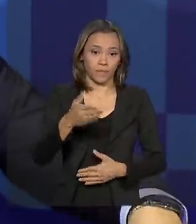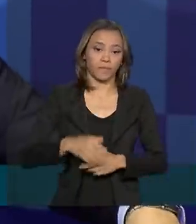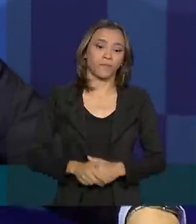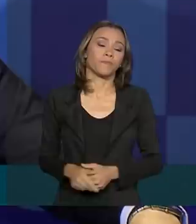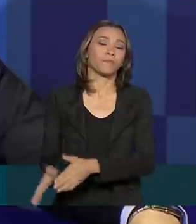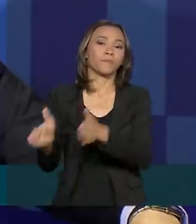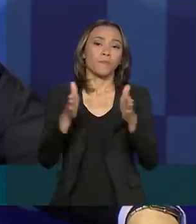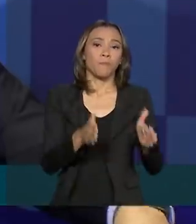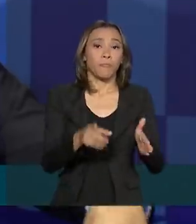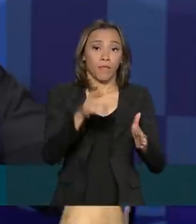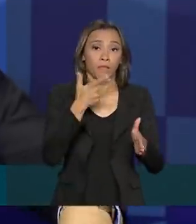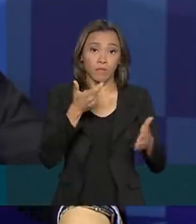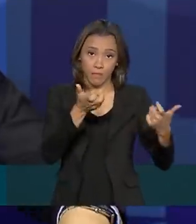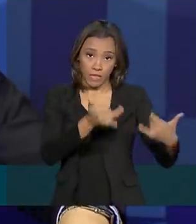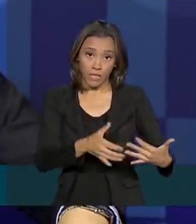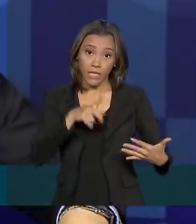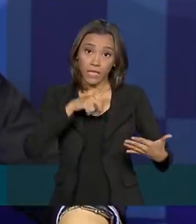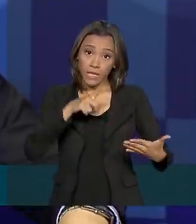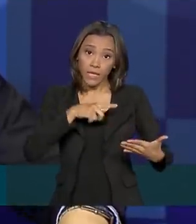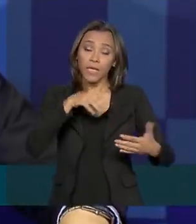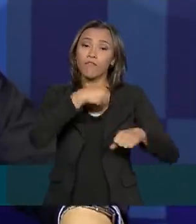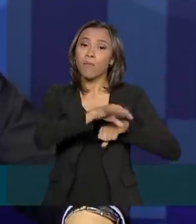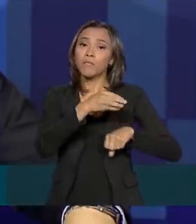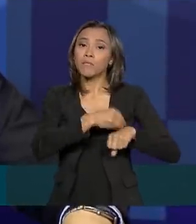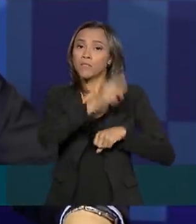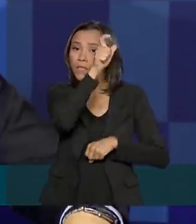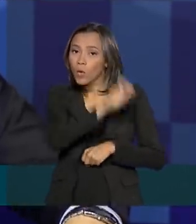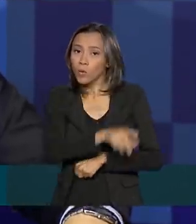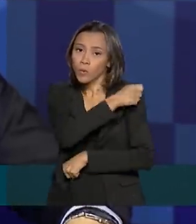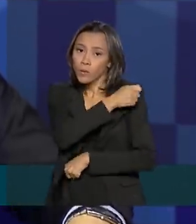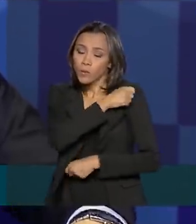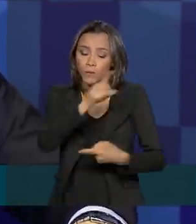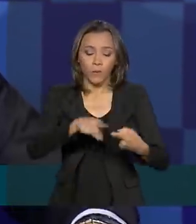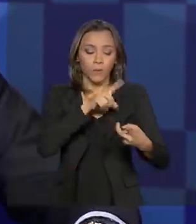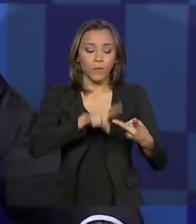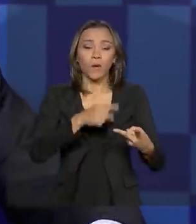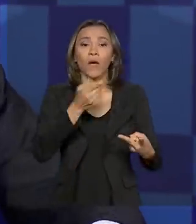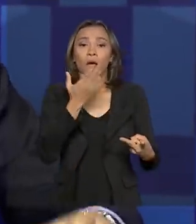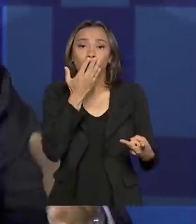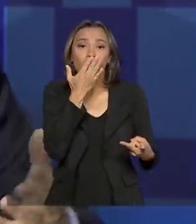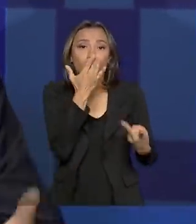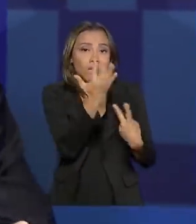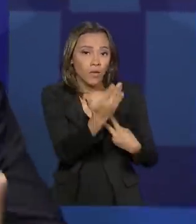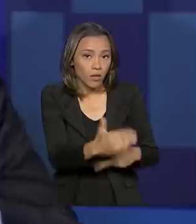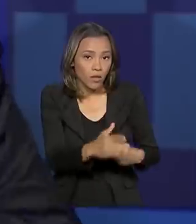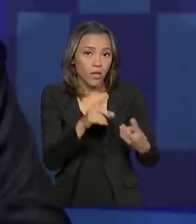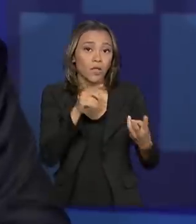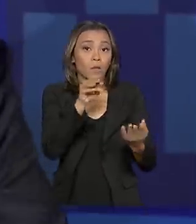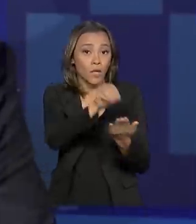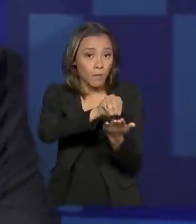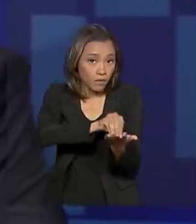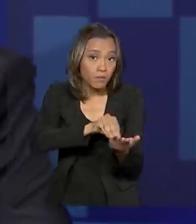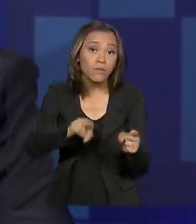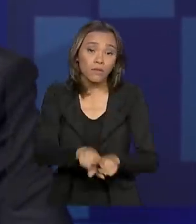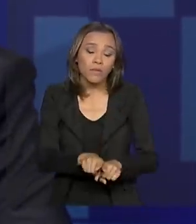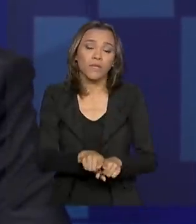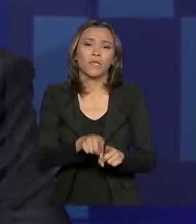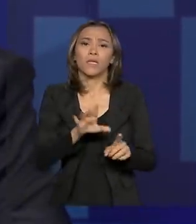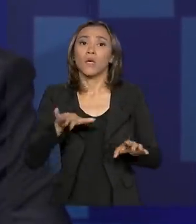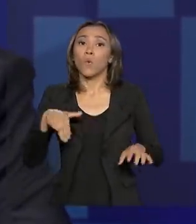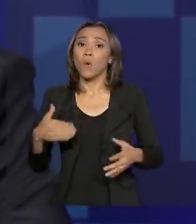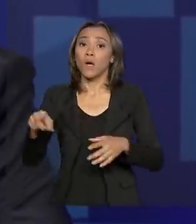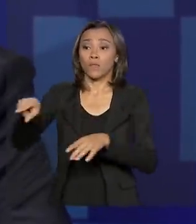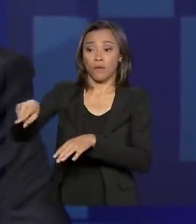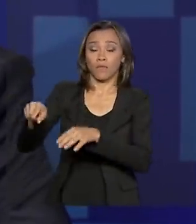informação do aluno e a cor da prova que ele fez, a cor do gabarito da prova dele. Essa informação, quando veio da